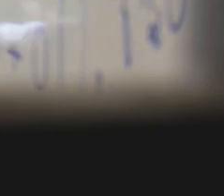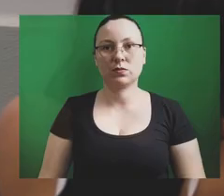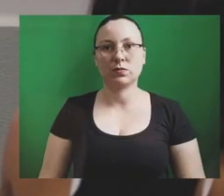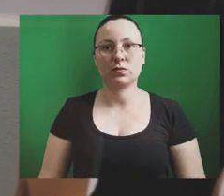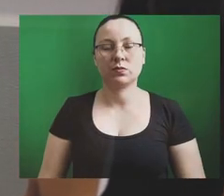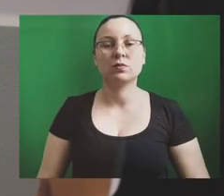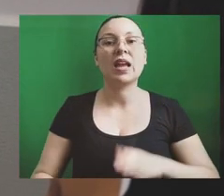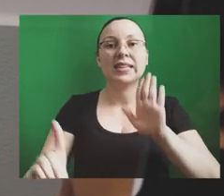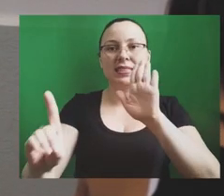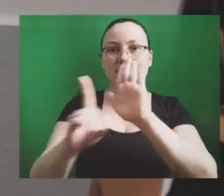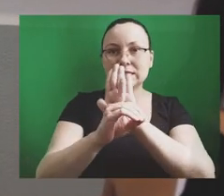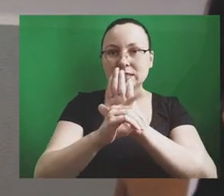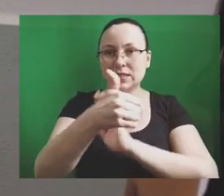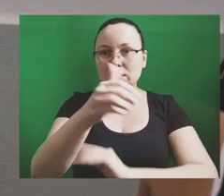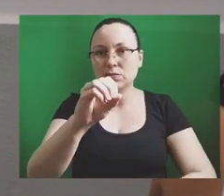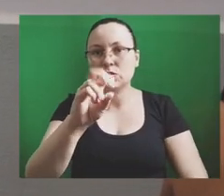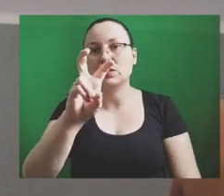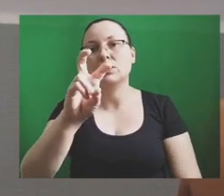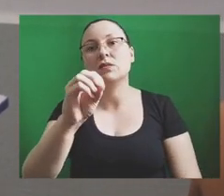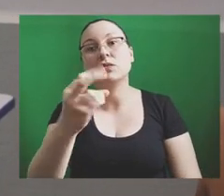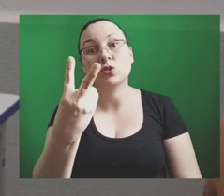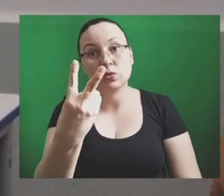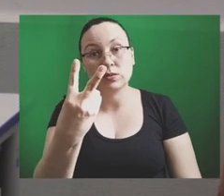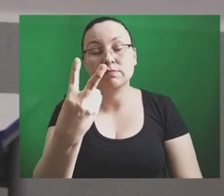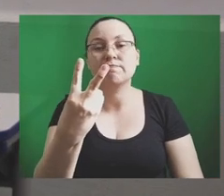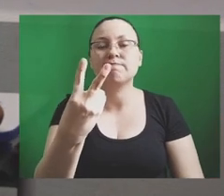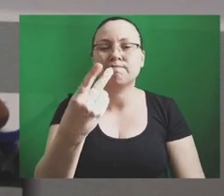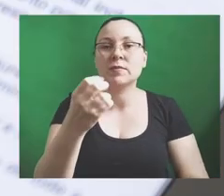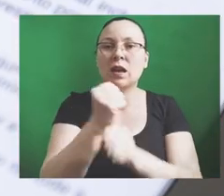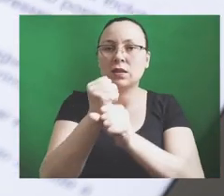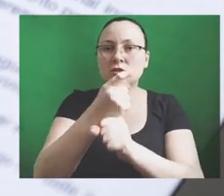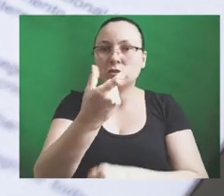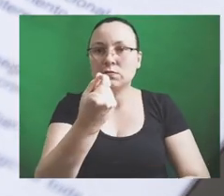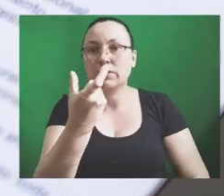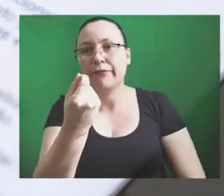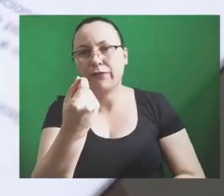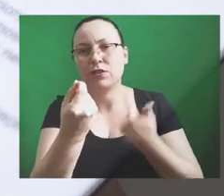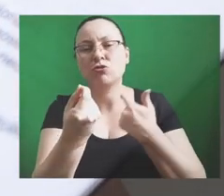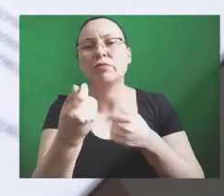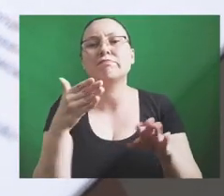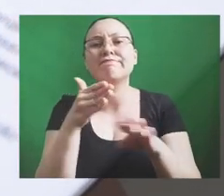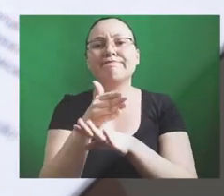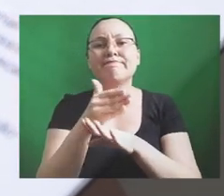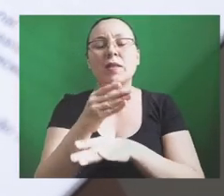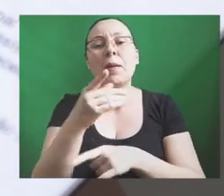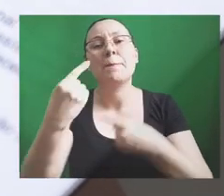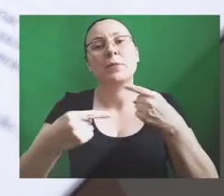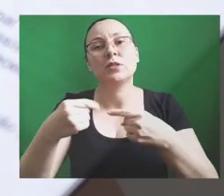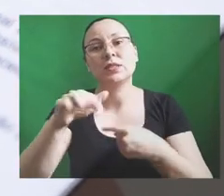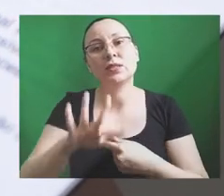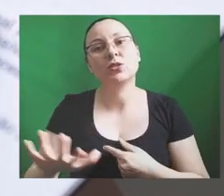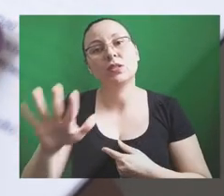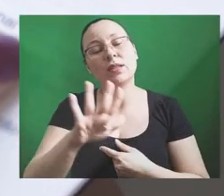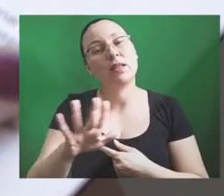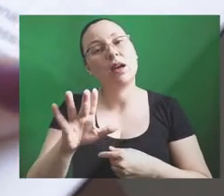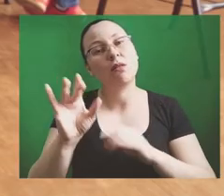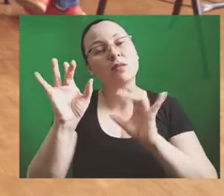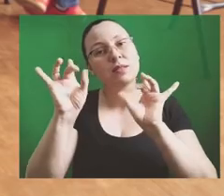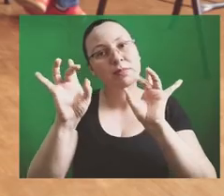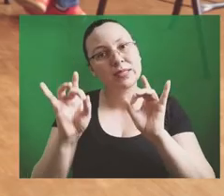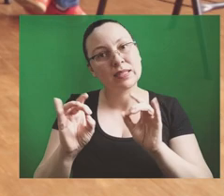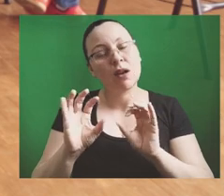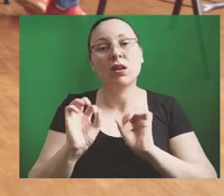O Decreto nº 10.502, de 2020, institui a Política Nacional de Educação Especial,